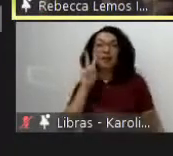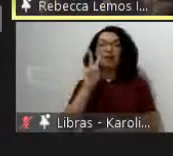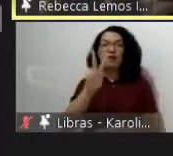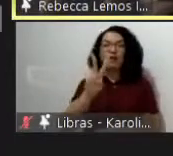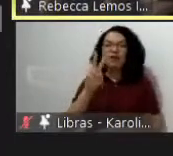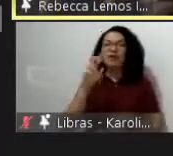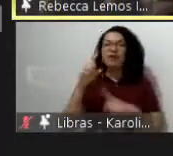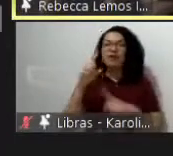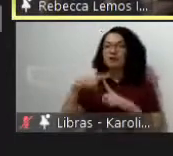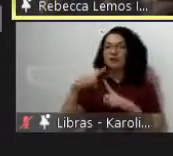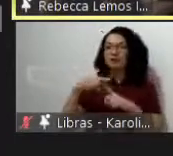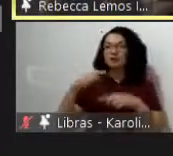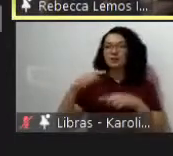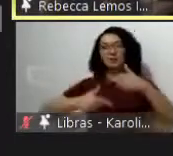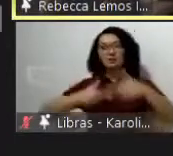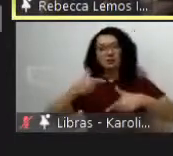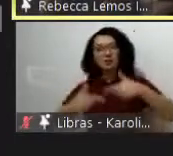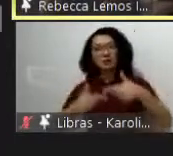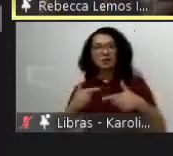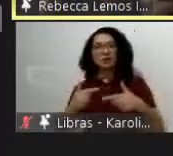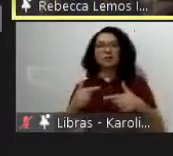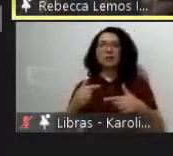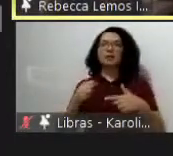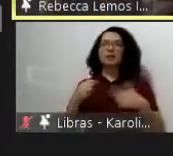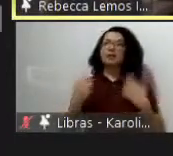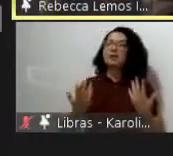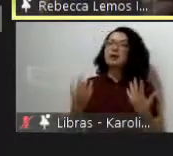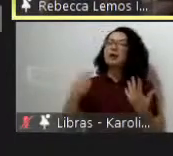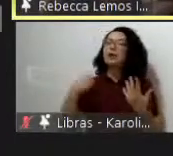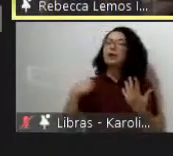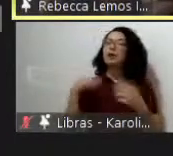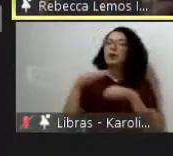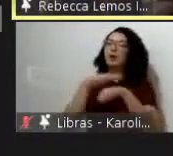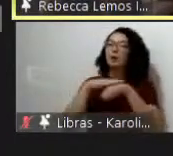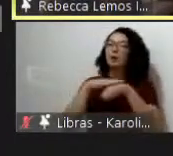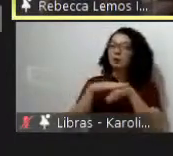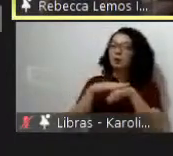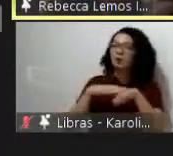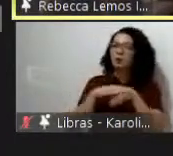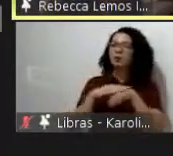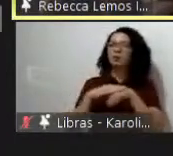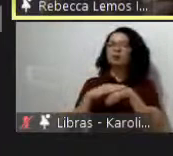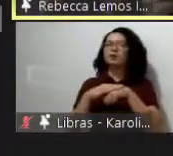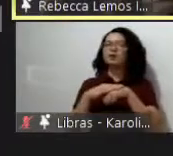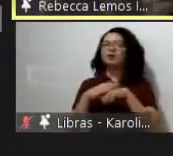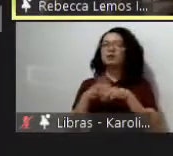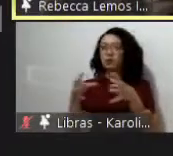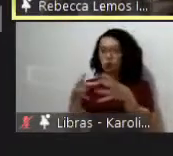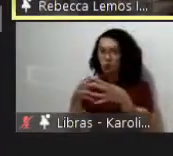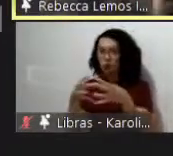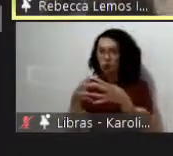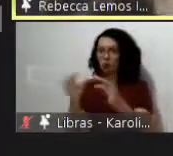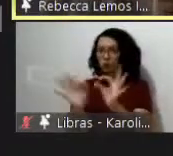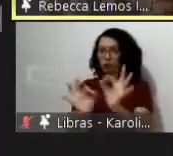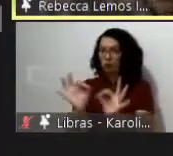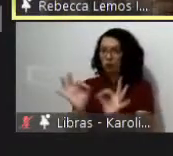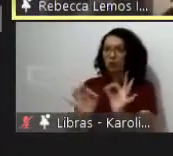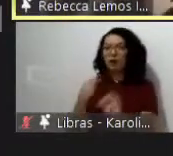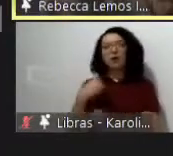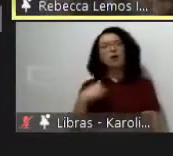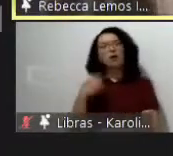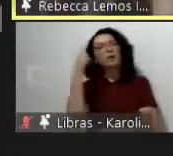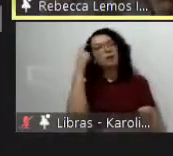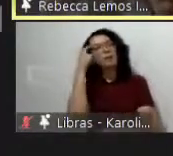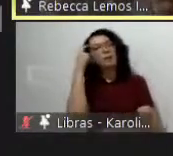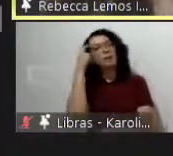então conversando com a organização eu fiquei pensando no que eu poderia falar ainda mais com esse trânsito que eu tenho entre